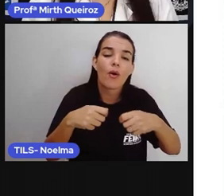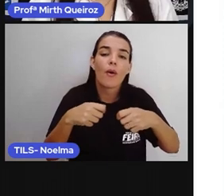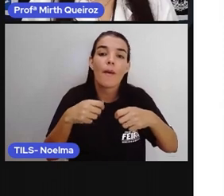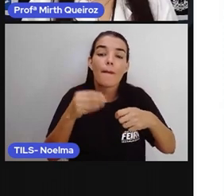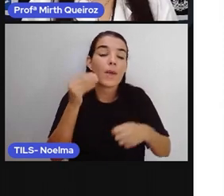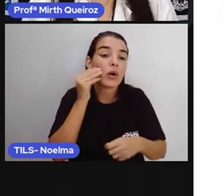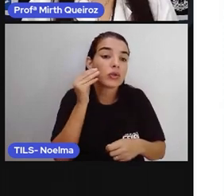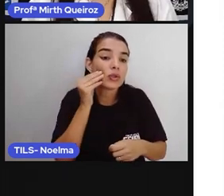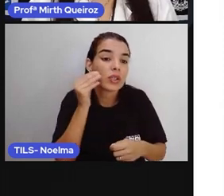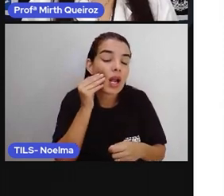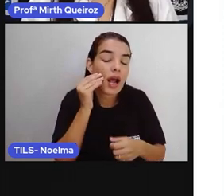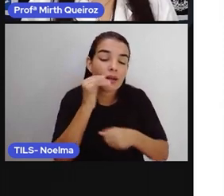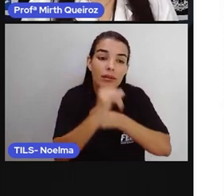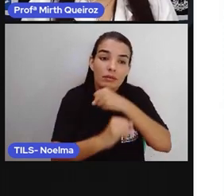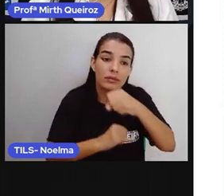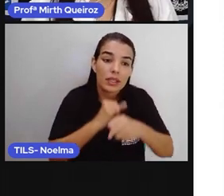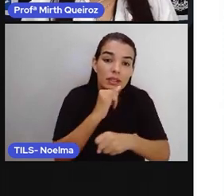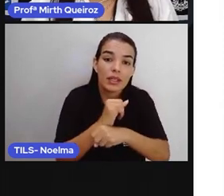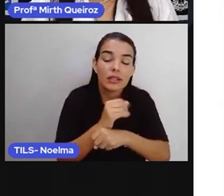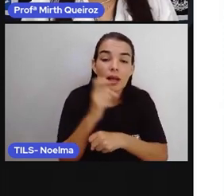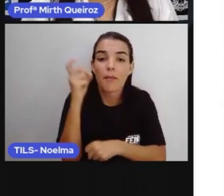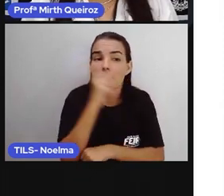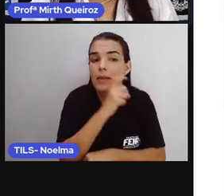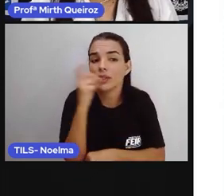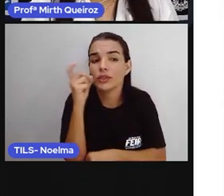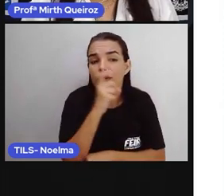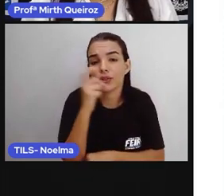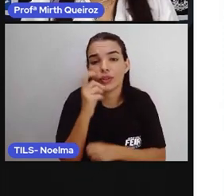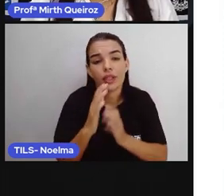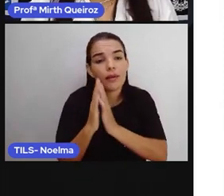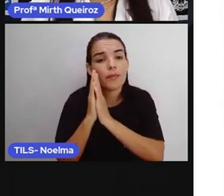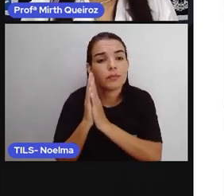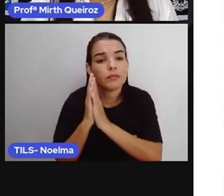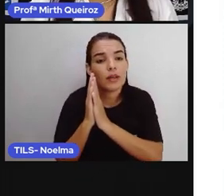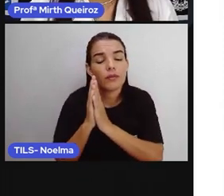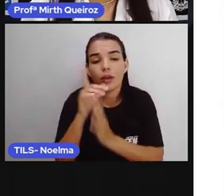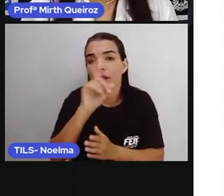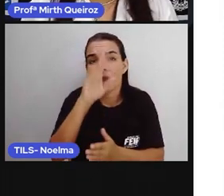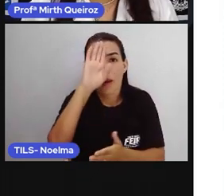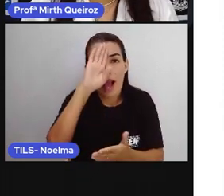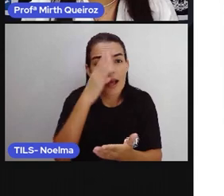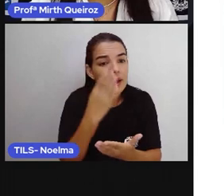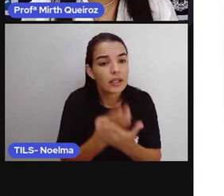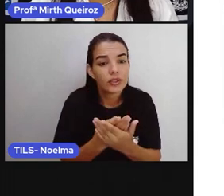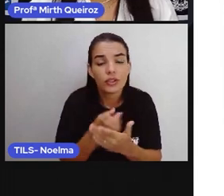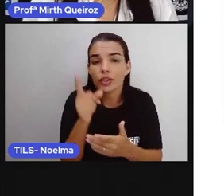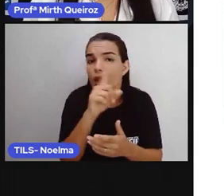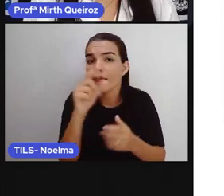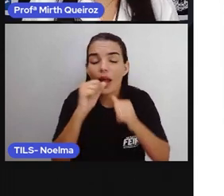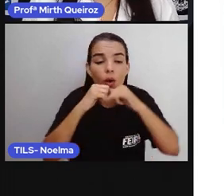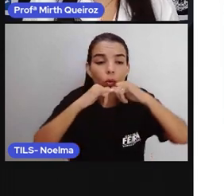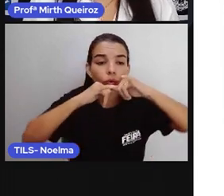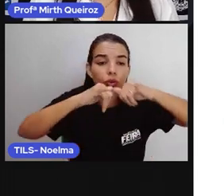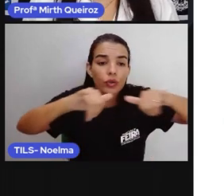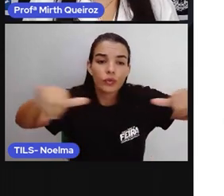advertência, né? Adverti aí, ó. Isso é fake news. Essa notícia é falsa. Não divulgue.